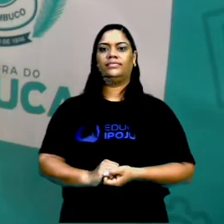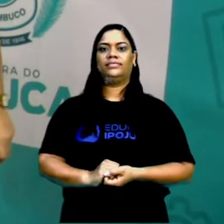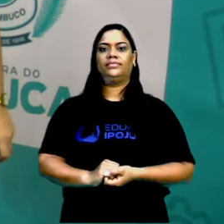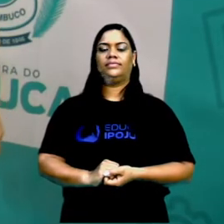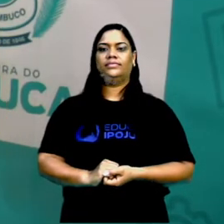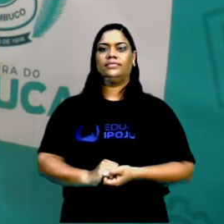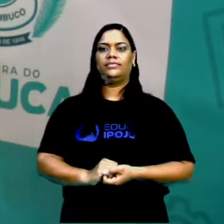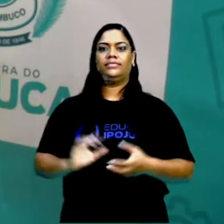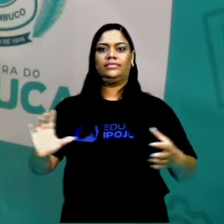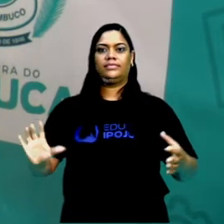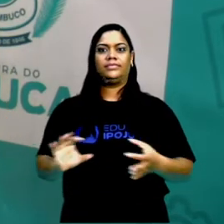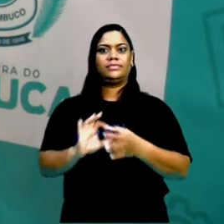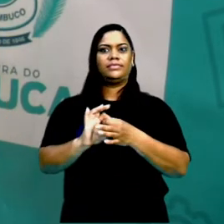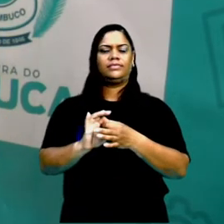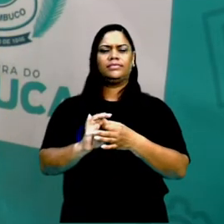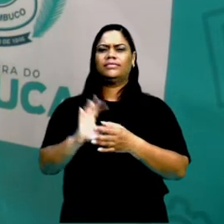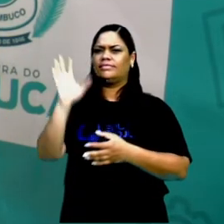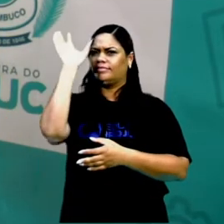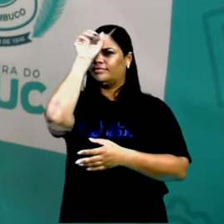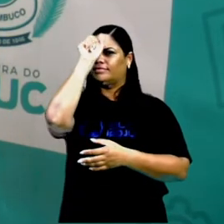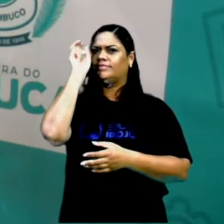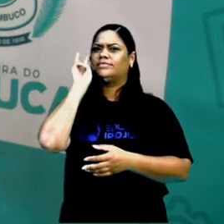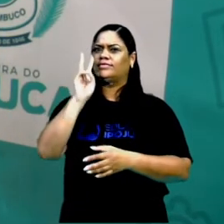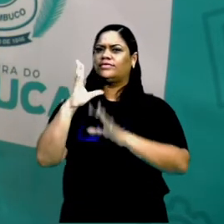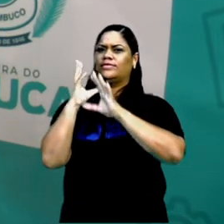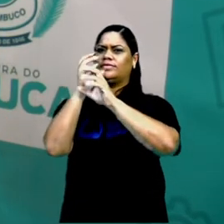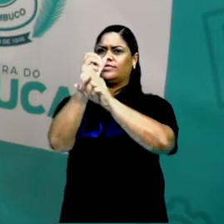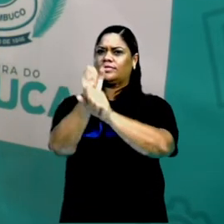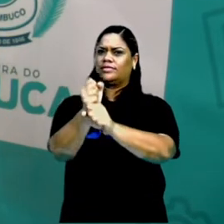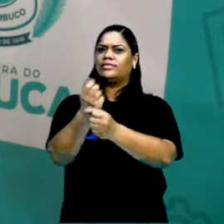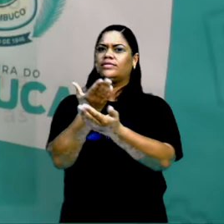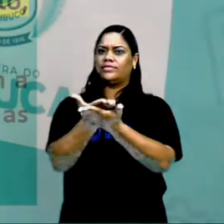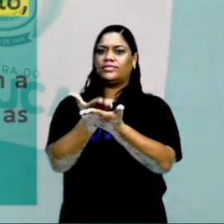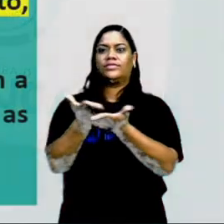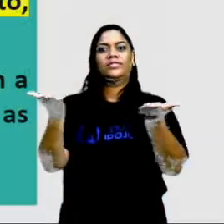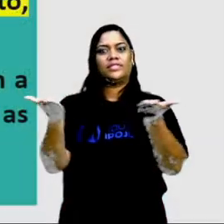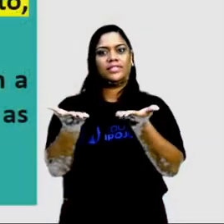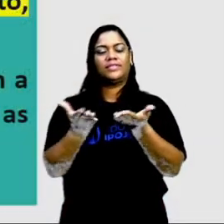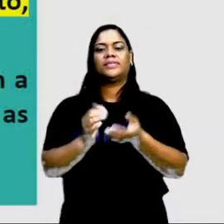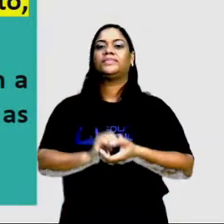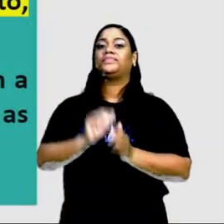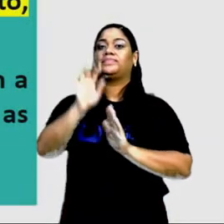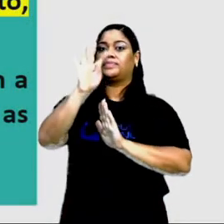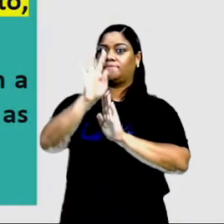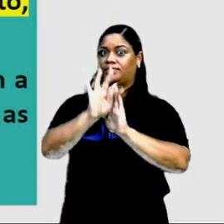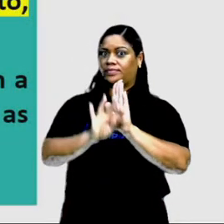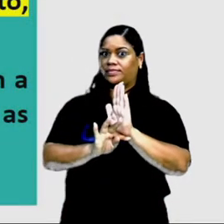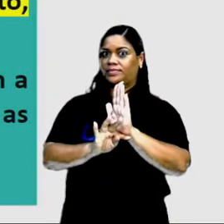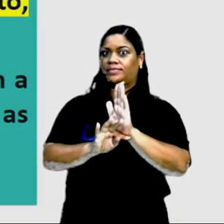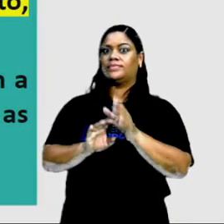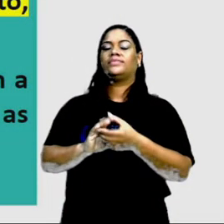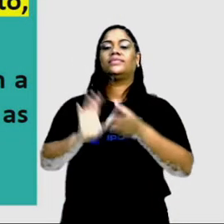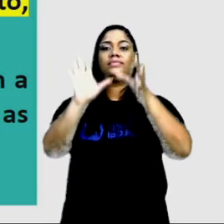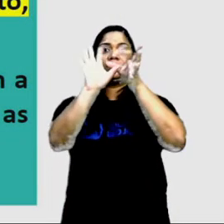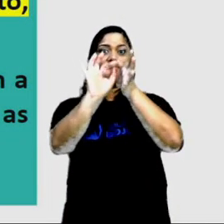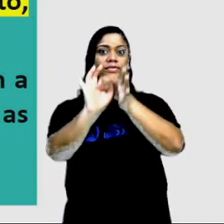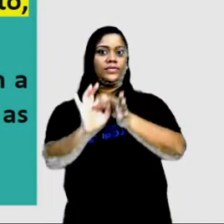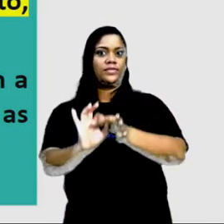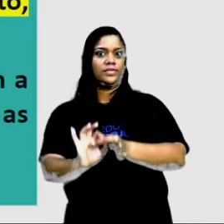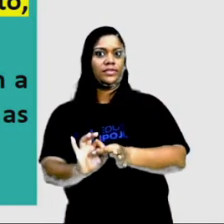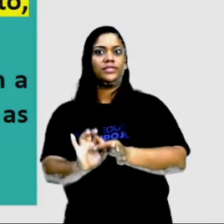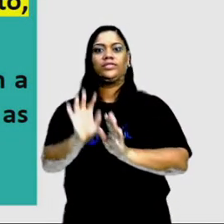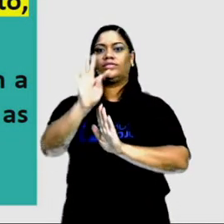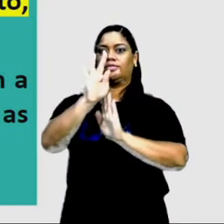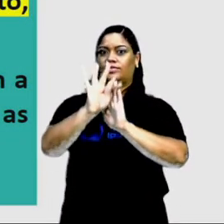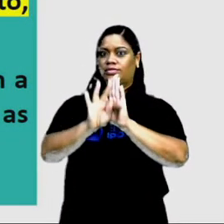Unindo as pontas da aprendizagem, vamos ver um resumo do que a gente viu até agora. No contexto de produção, dos